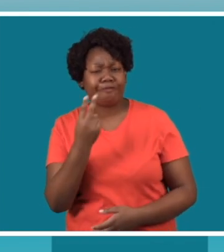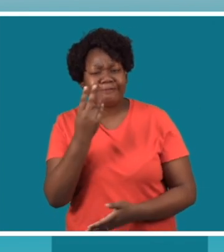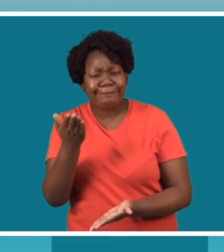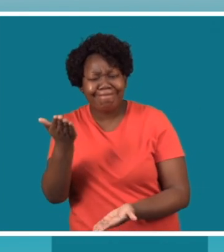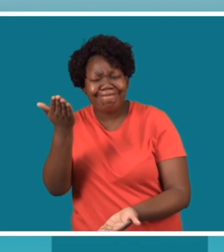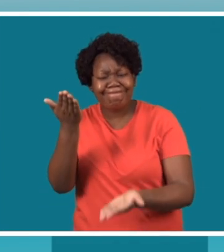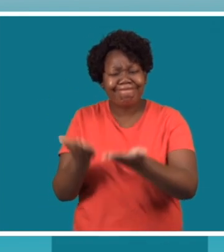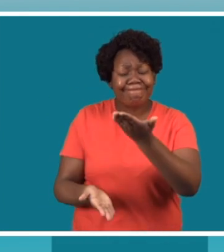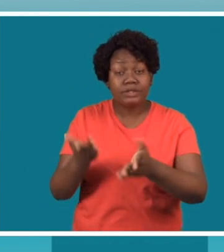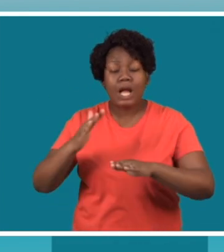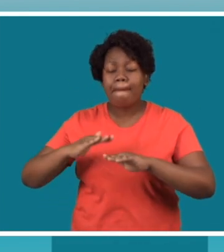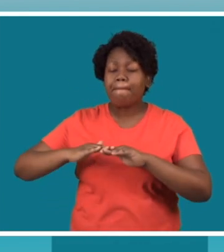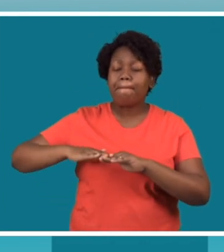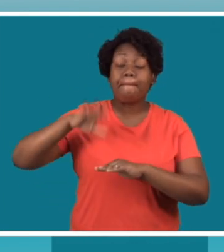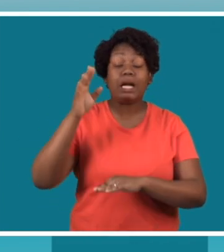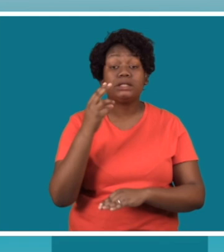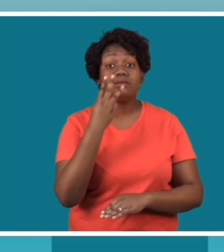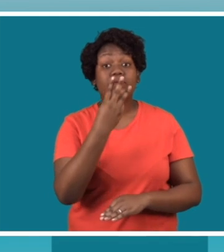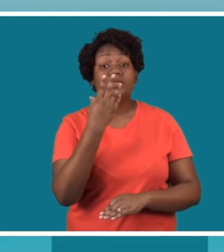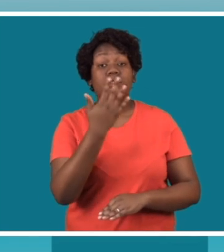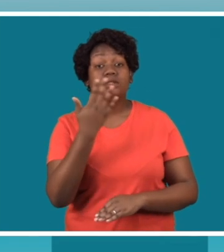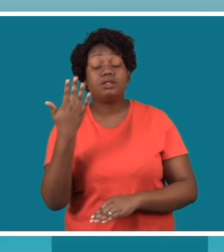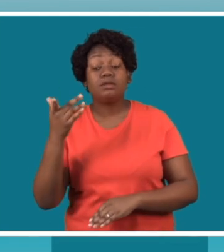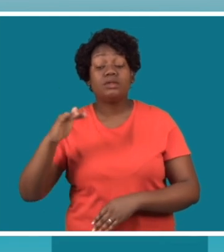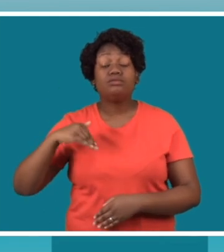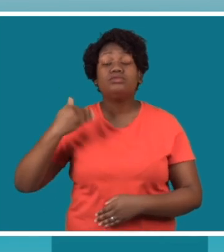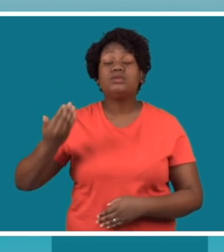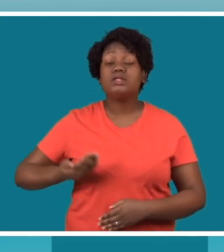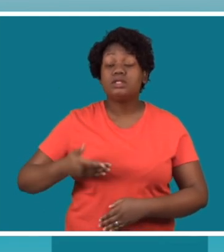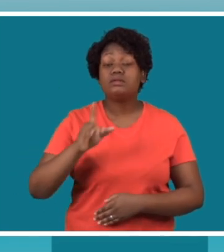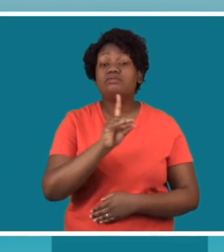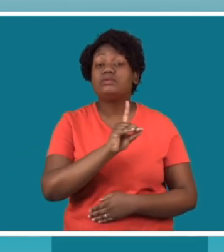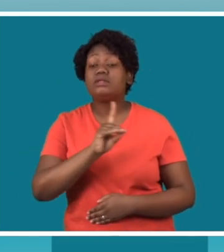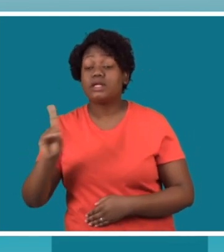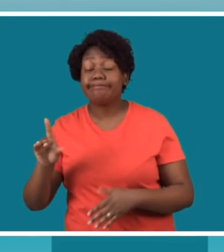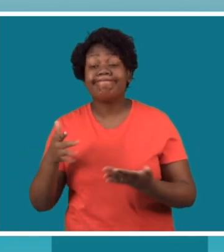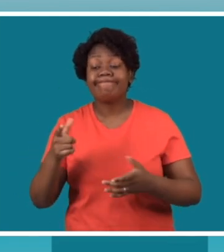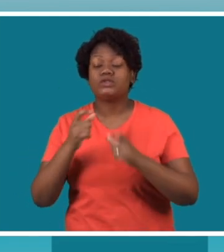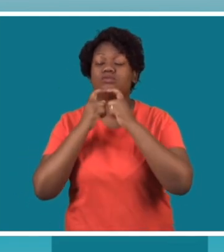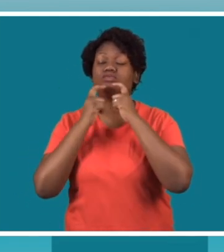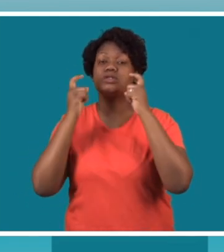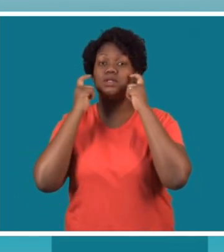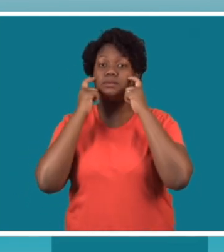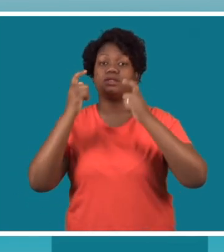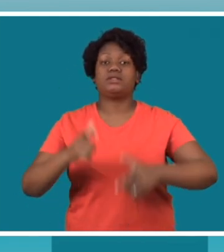ainda que existem em Moçambique mais de 355 mil mulheres com deficiência.